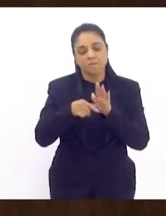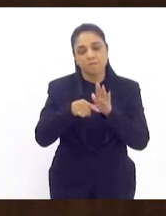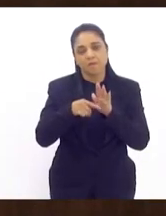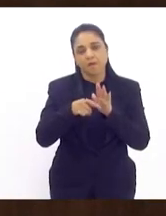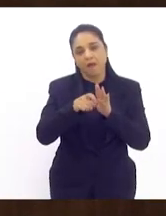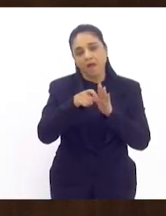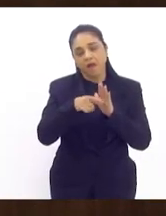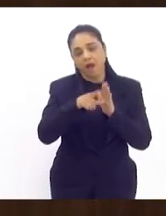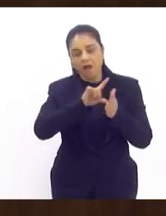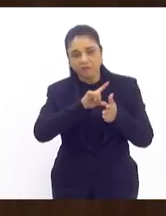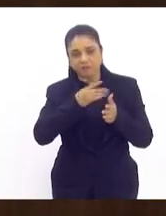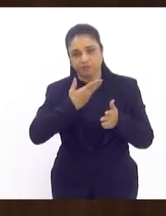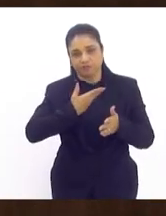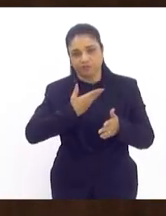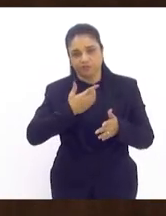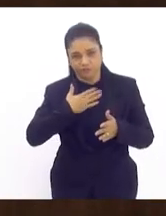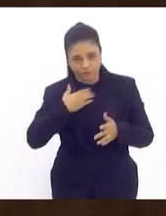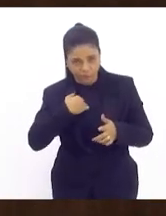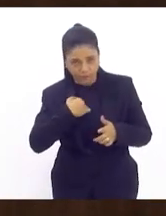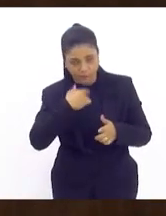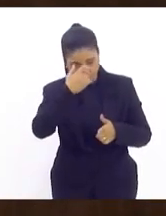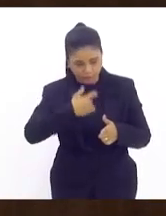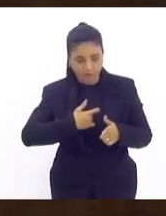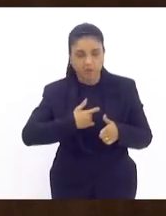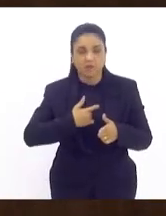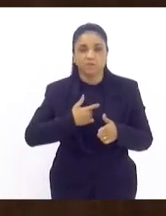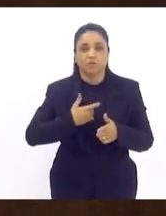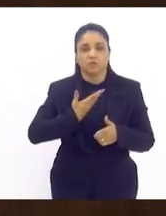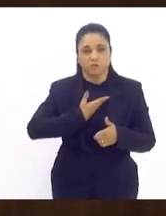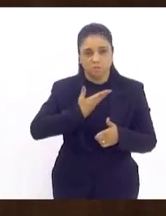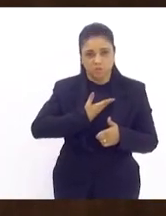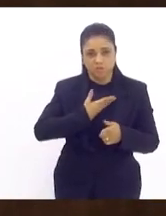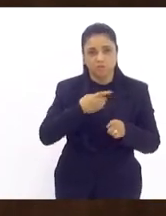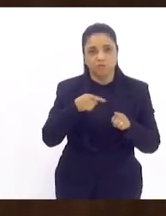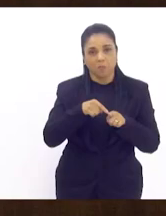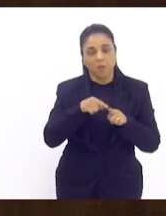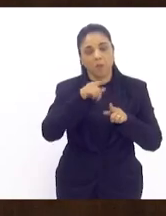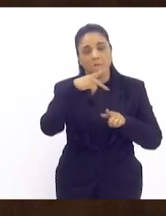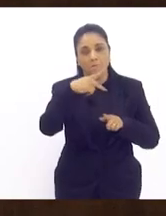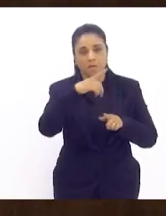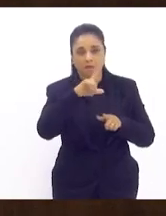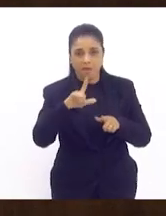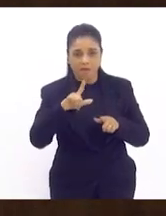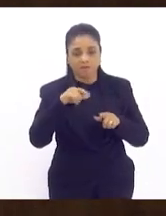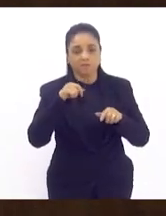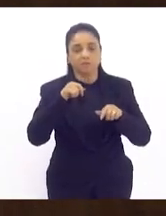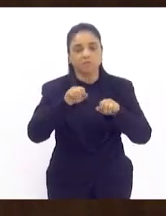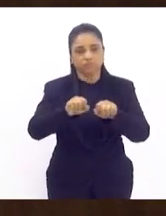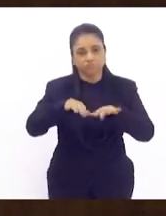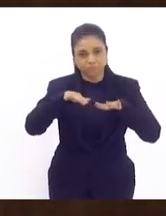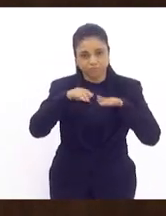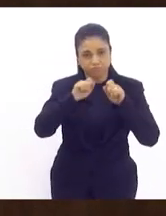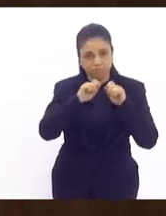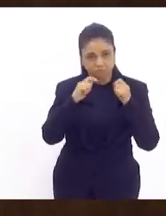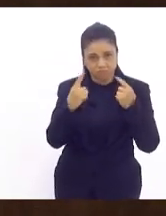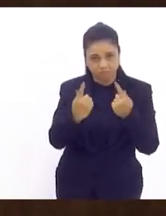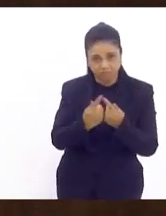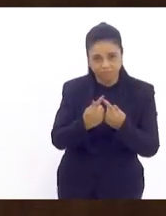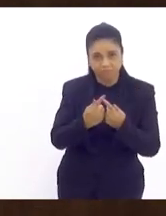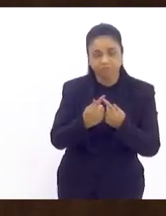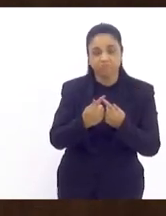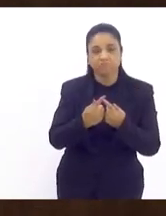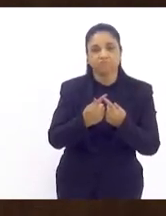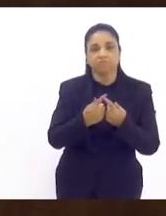reforçar evidentemente que quando um PL tramita nessa casa legislativa a gente quer que ele